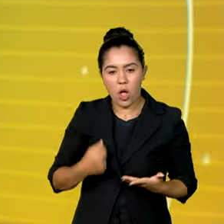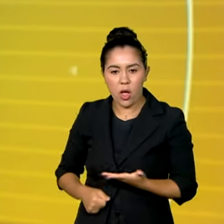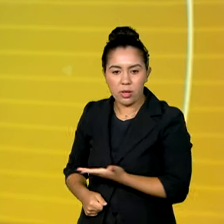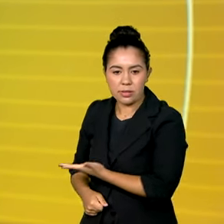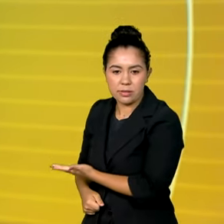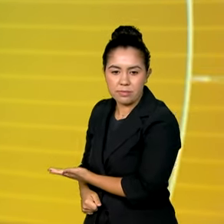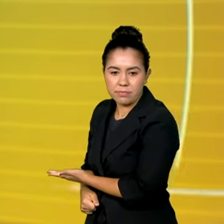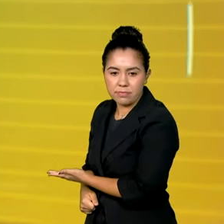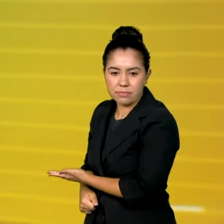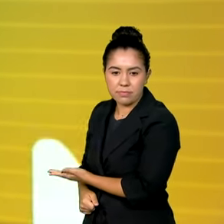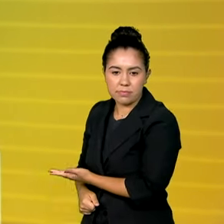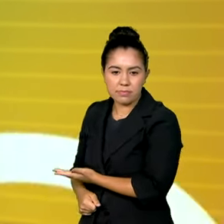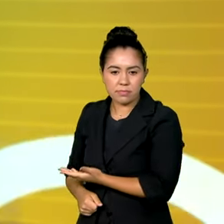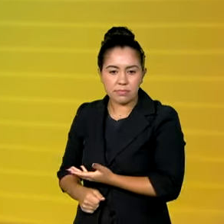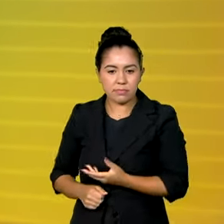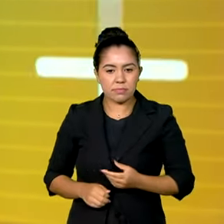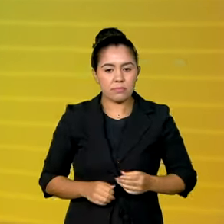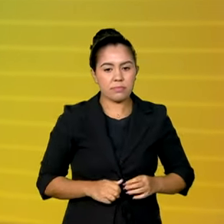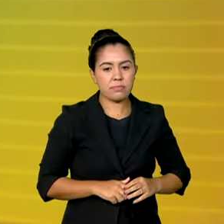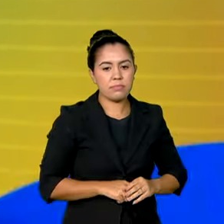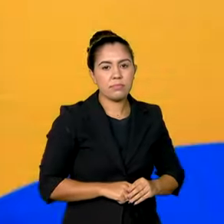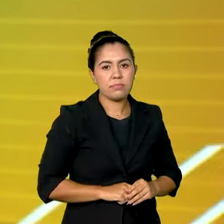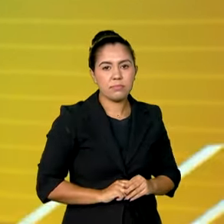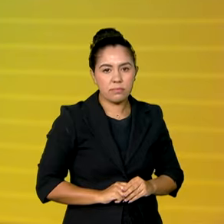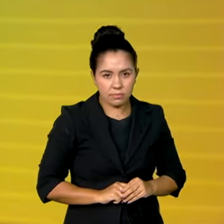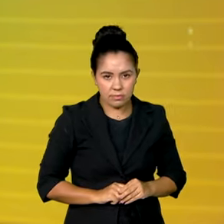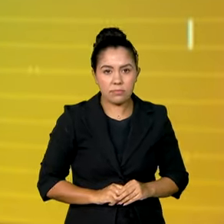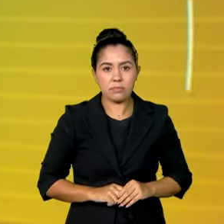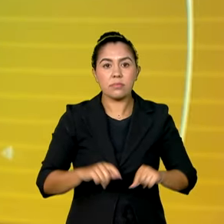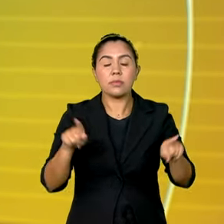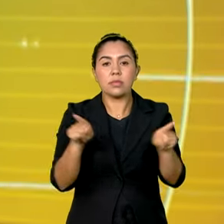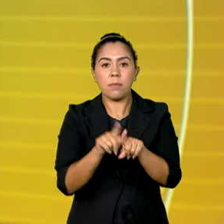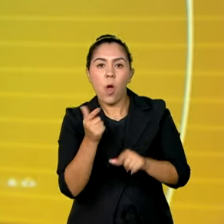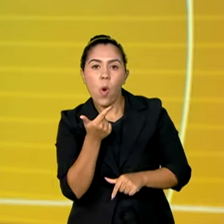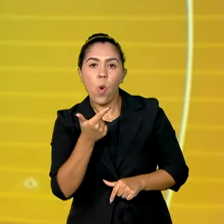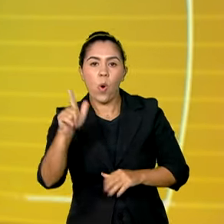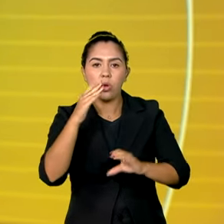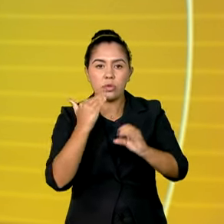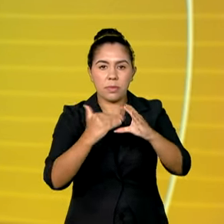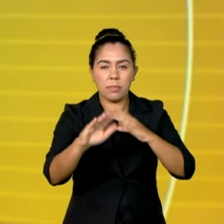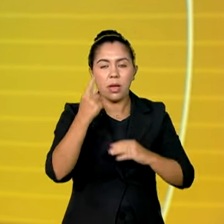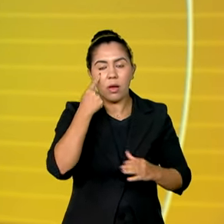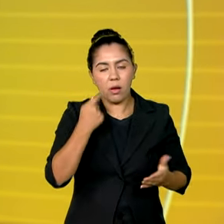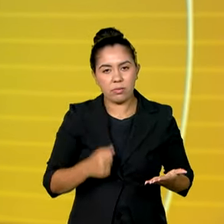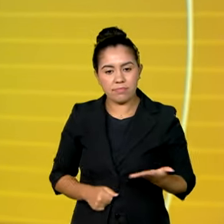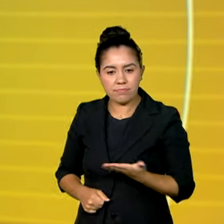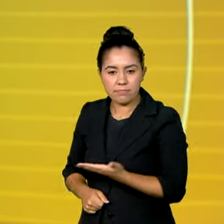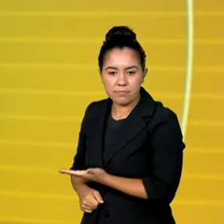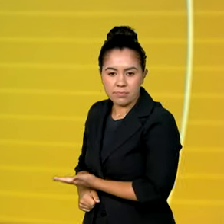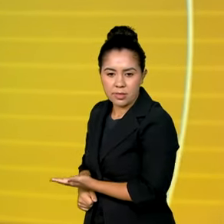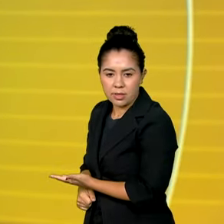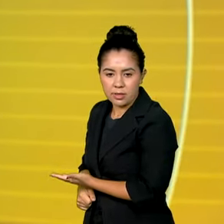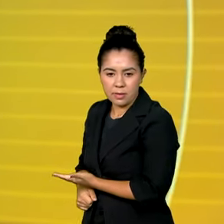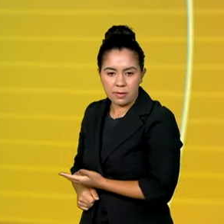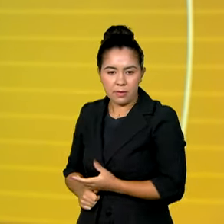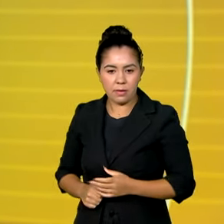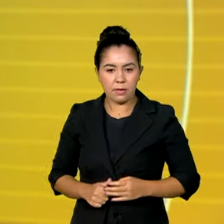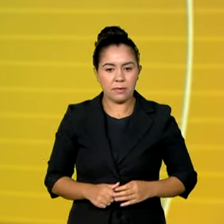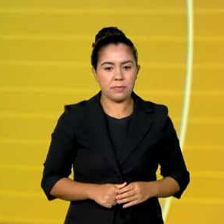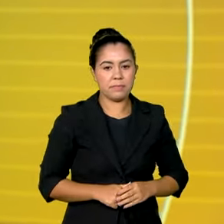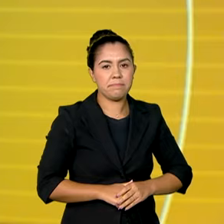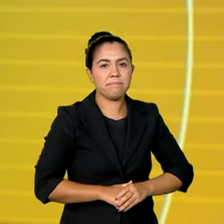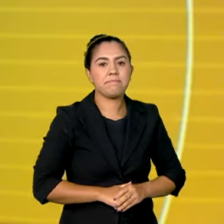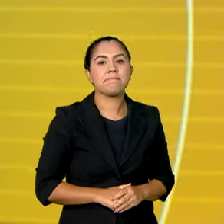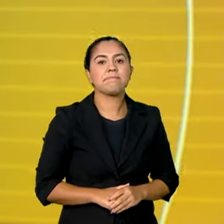.gov.br, o endereço está aqui na tela, e também brasembi.beirute.itamaraty.gov